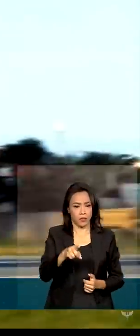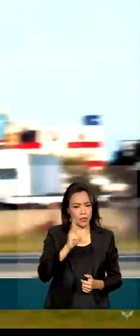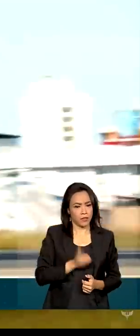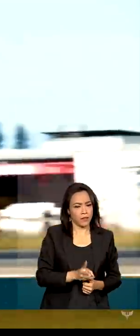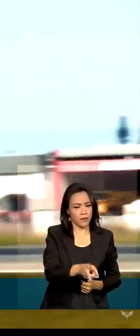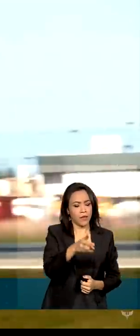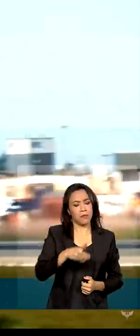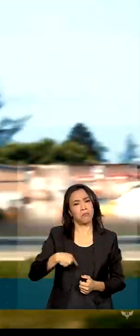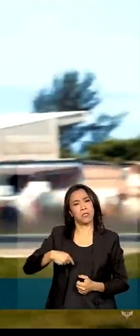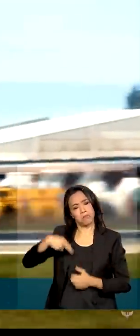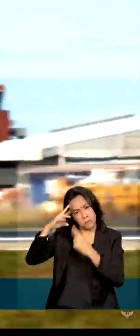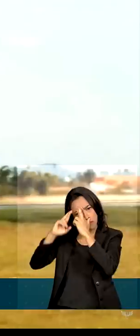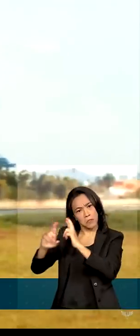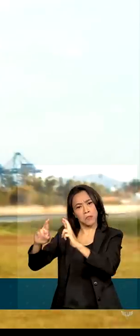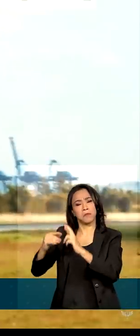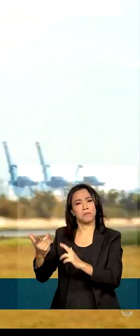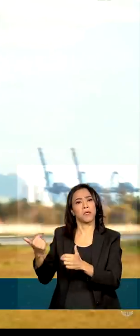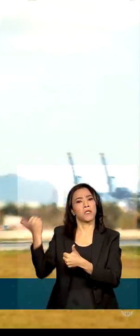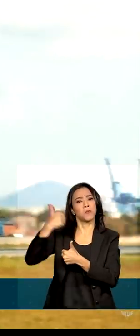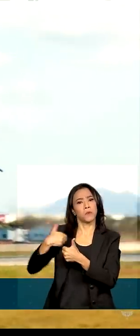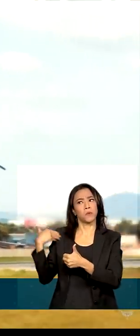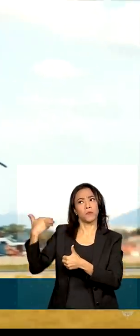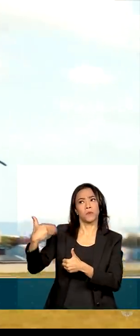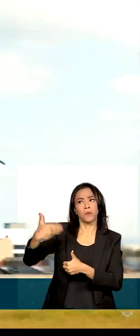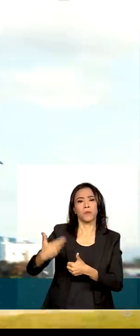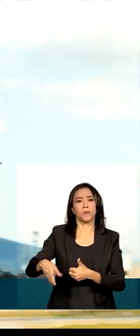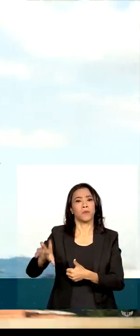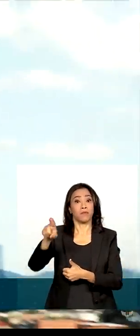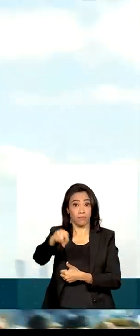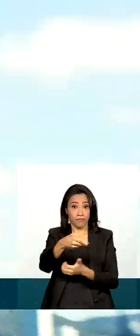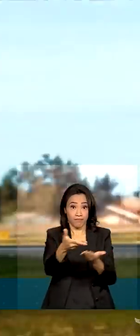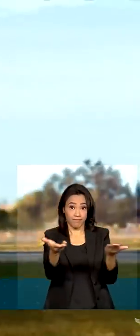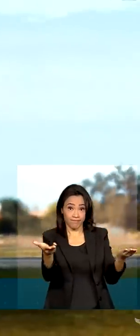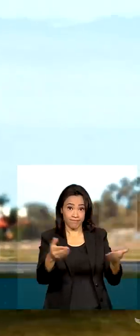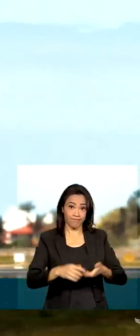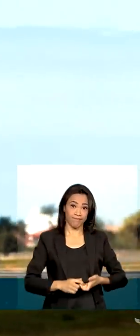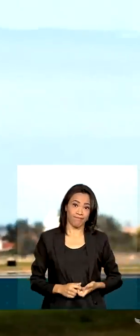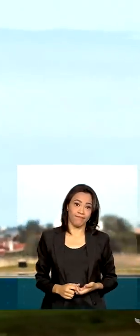os feitos daqueles que nos antecederam, representados pelos nossos disjuntos.